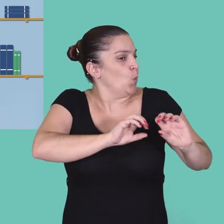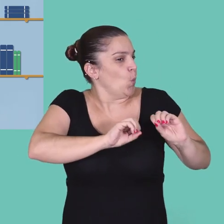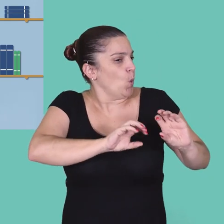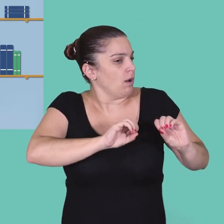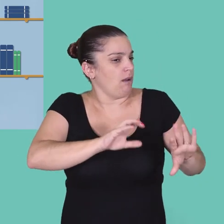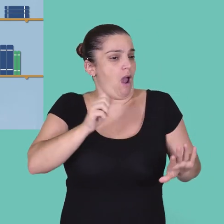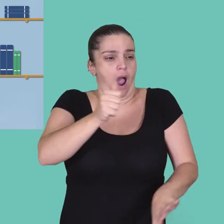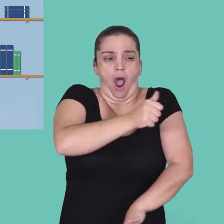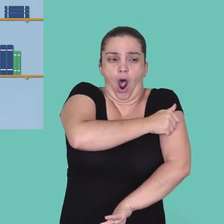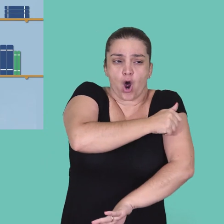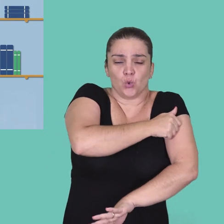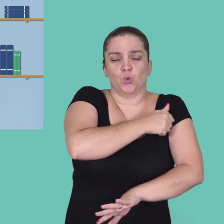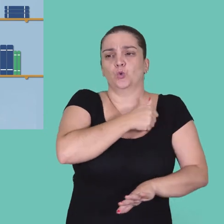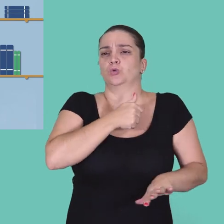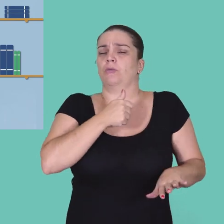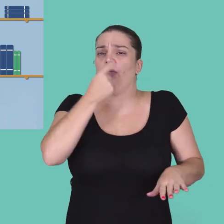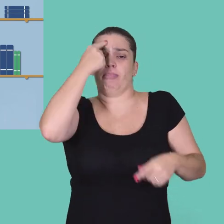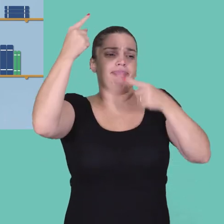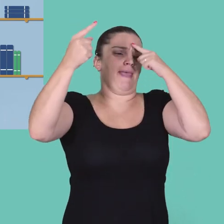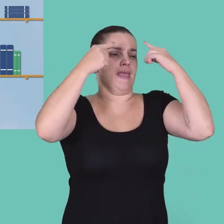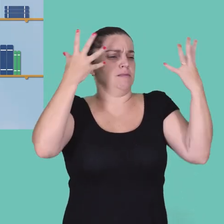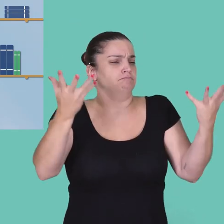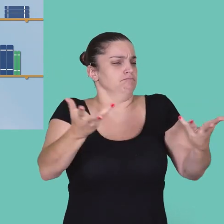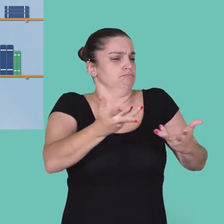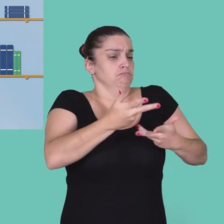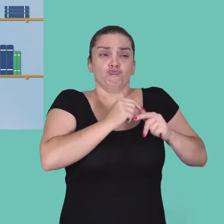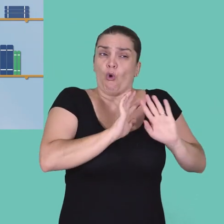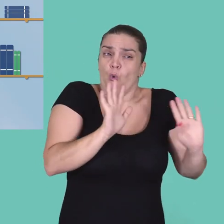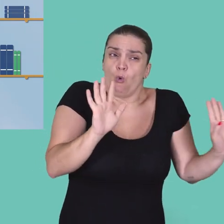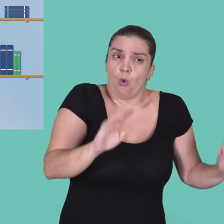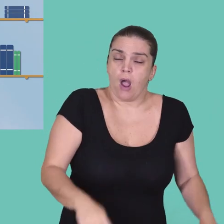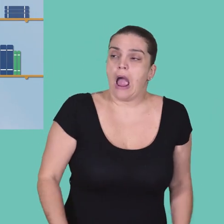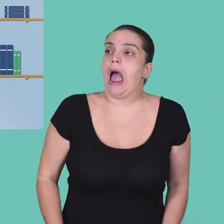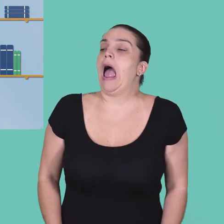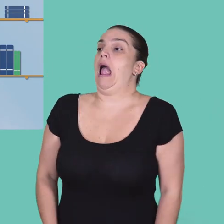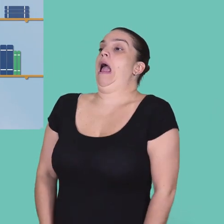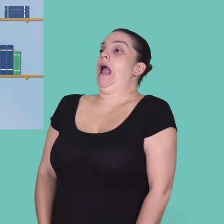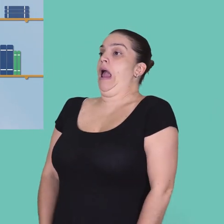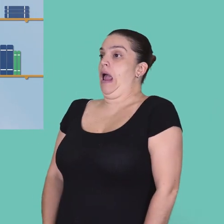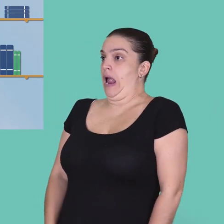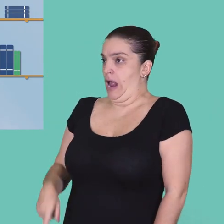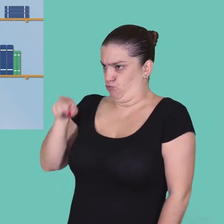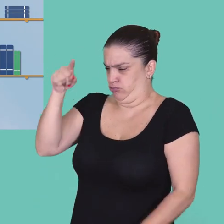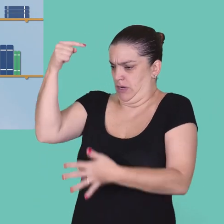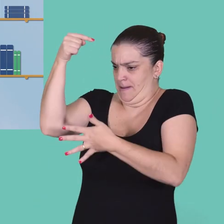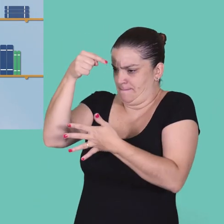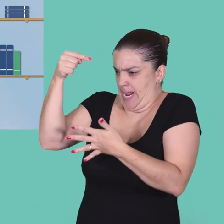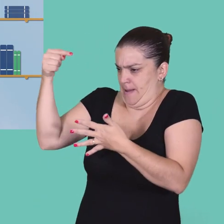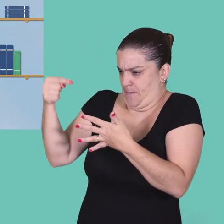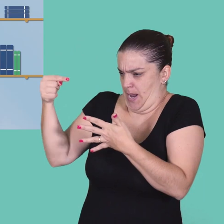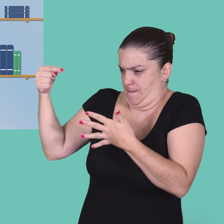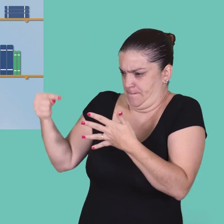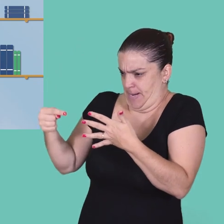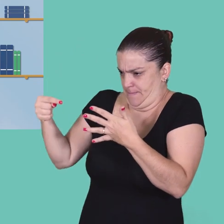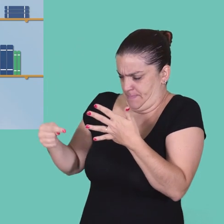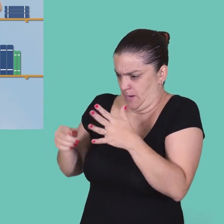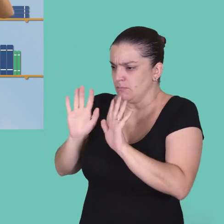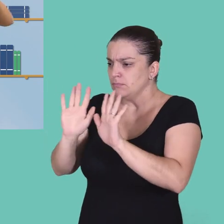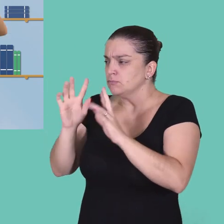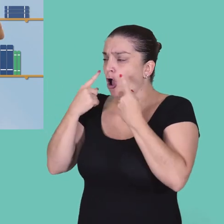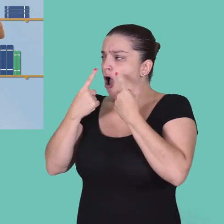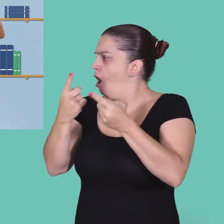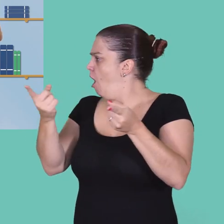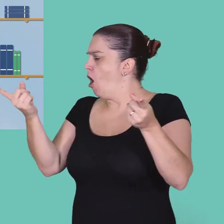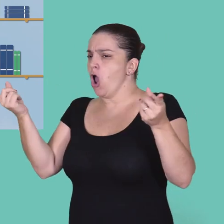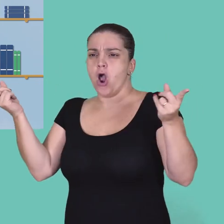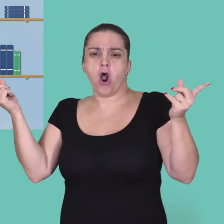alunos e tem que ter ideias maravilhosas. Só isso. Muito bem. Eu acho excelente esse teu conjunto de critérios. Agora vamos olhar